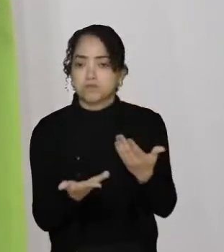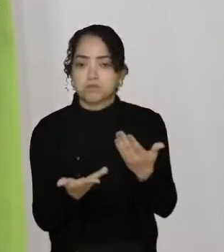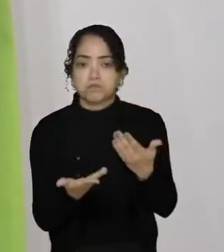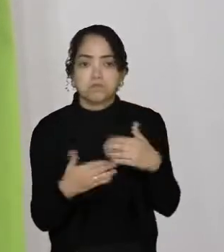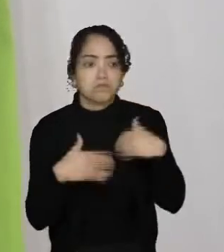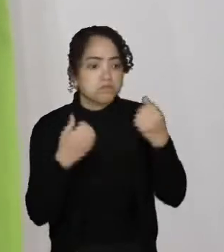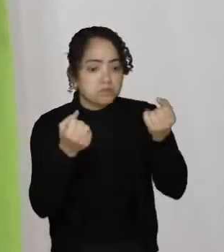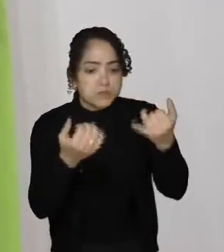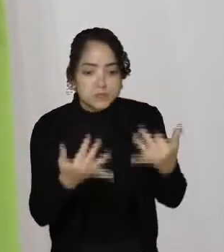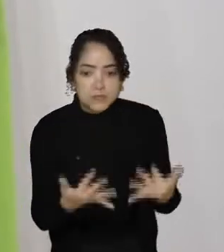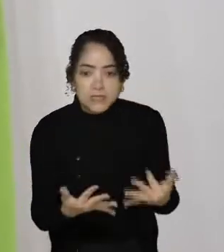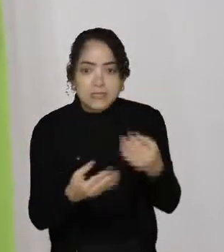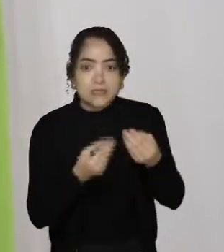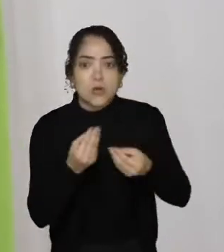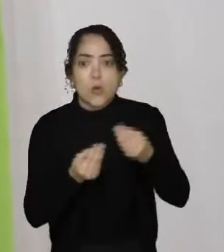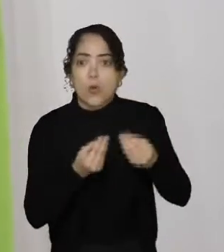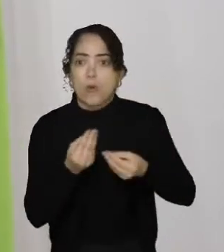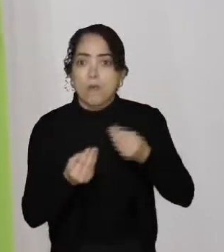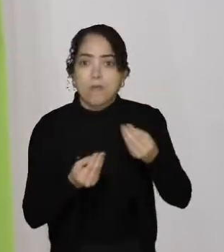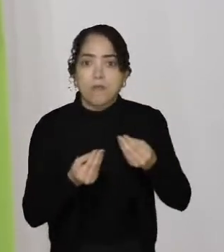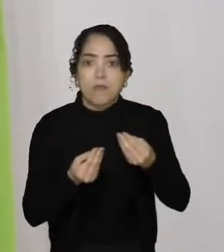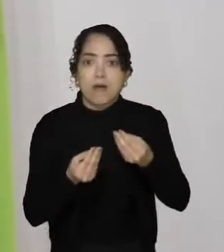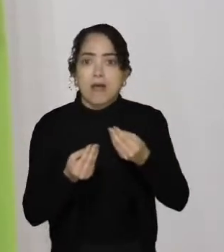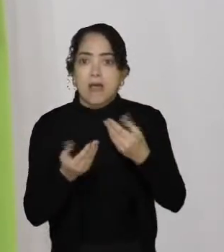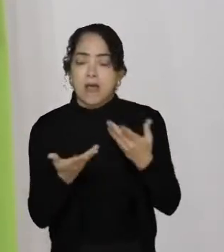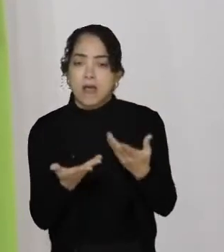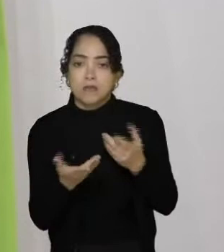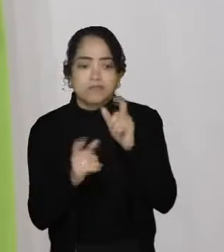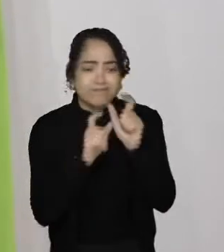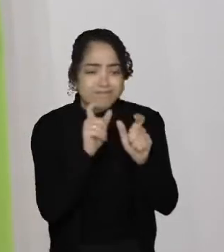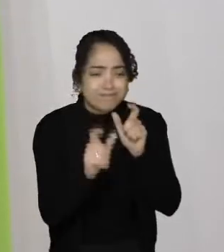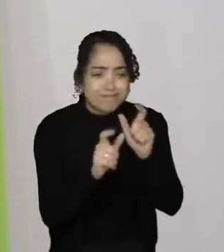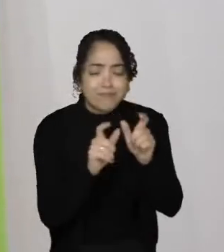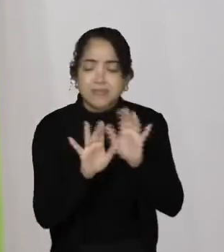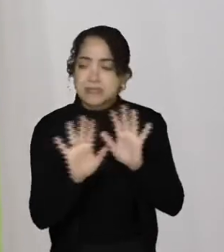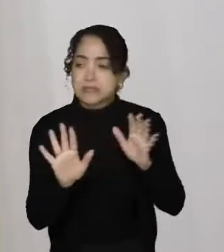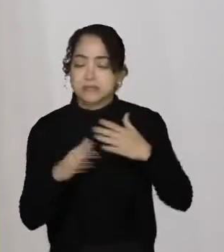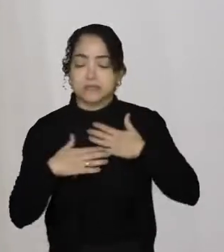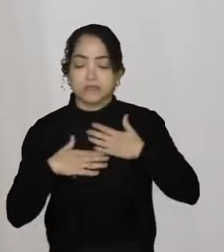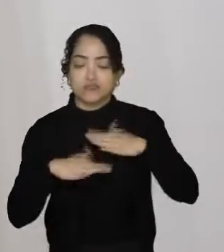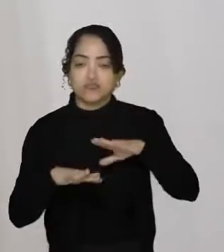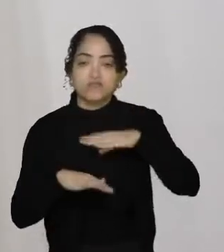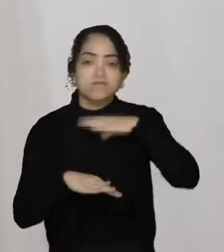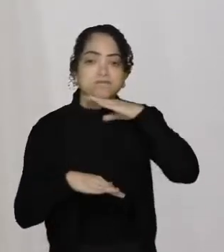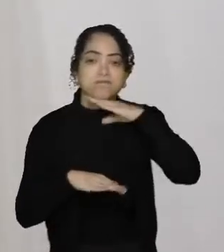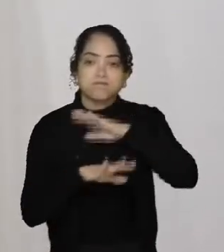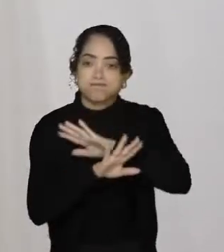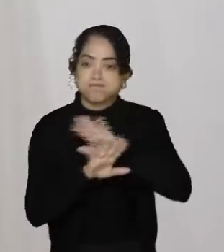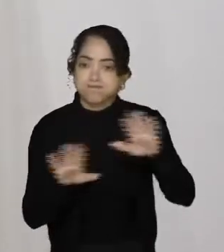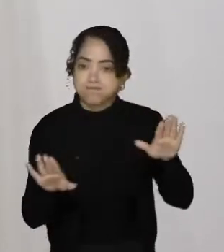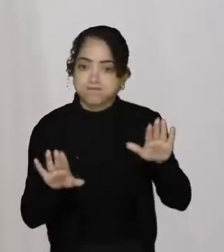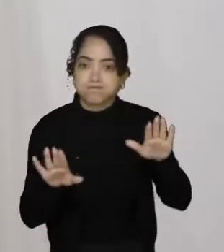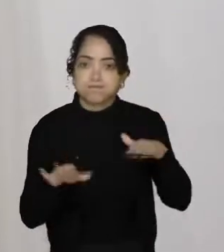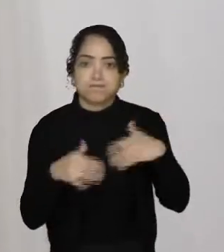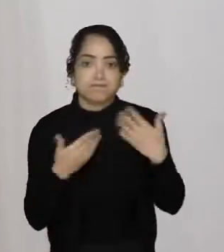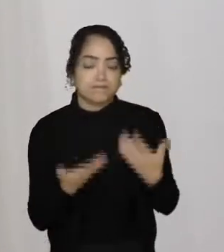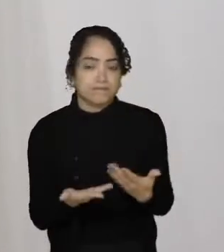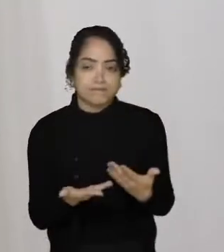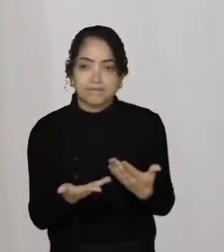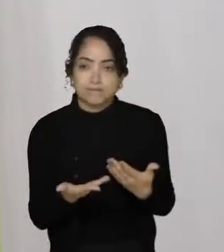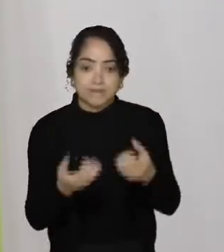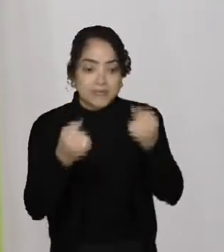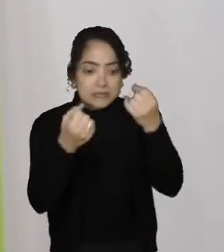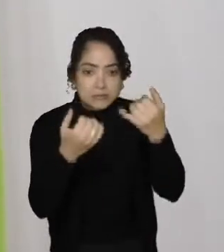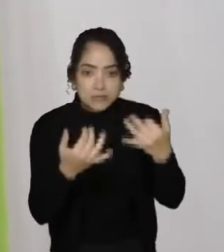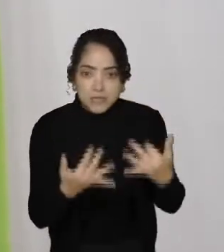explicação. Ah, mas para de xingar. Eu não aguento mais. Eu não tenho mais força. E nem nada para poder explicar